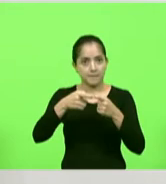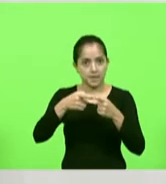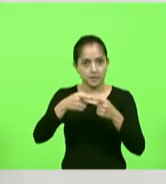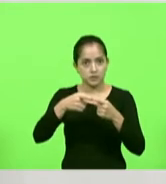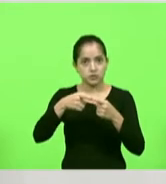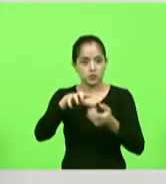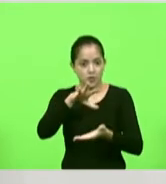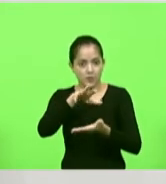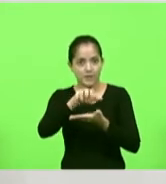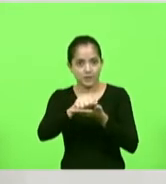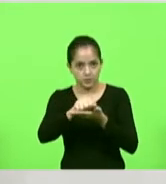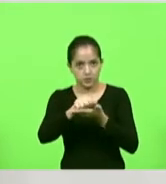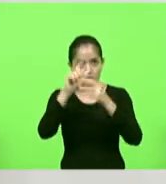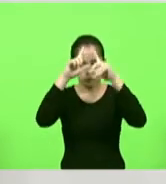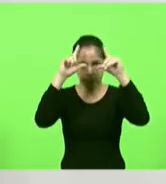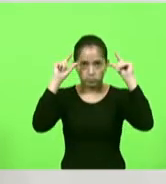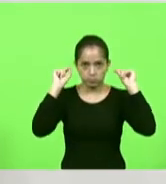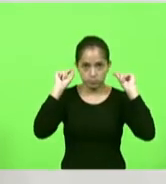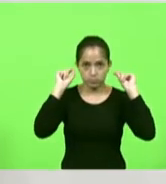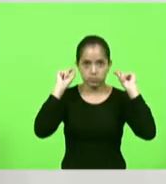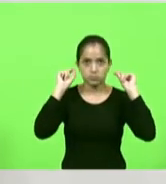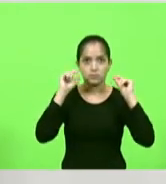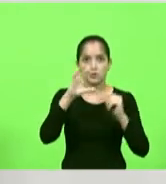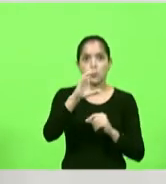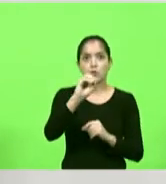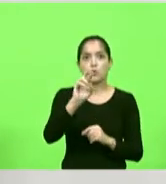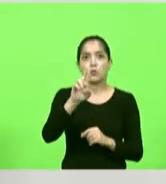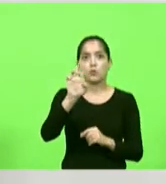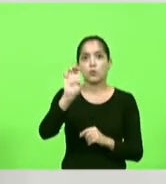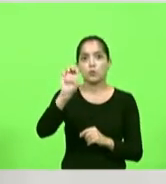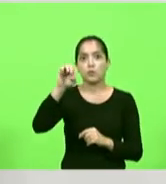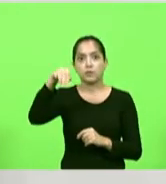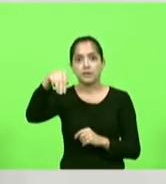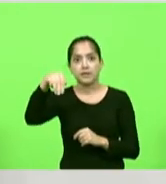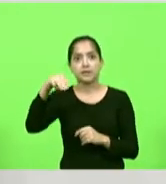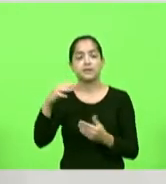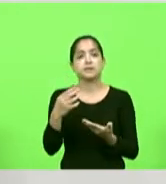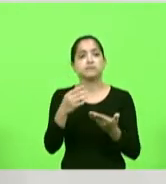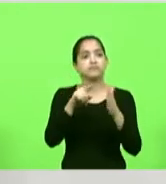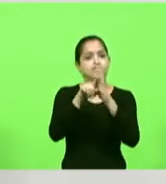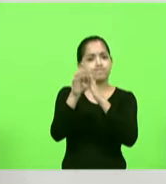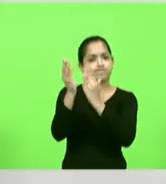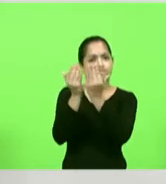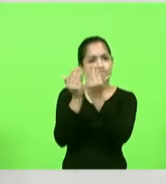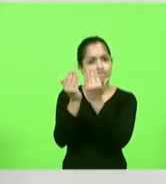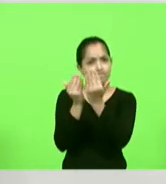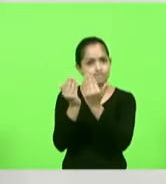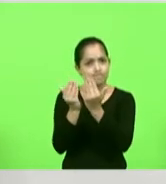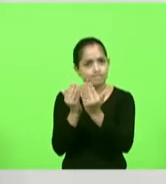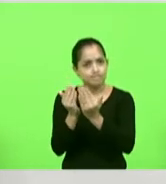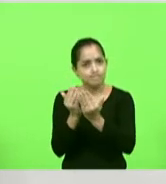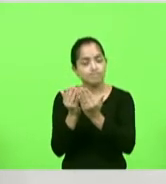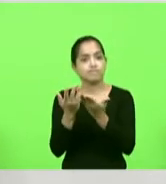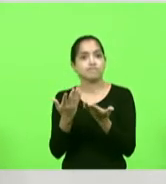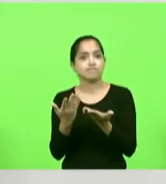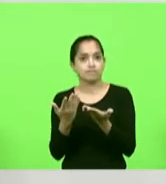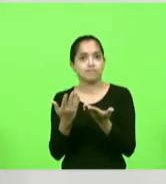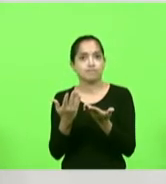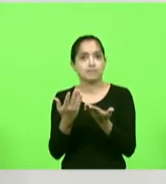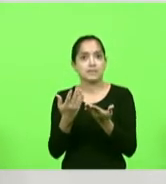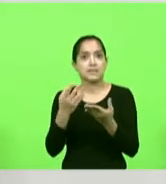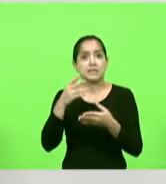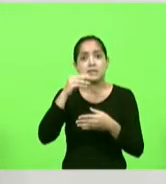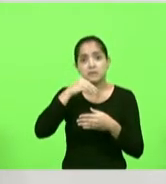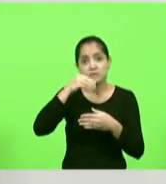registro dos enfermeiros no Corém que estão sob análise e vulneráveis, porque,